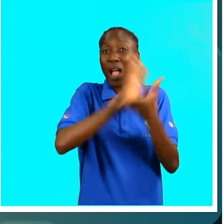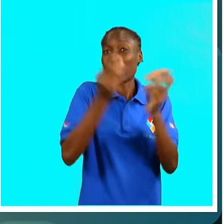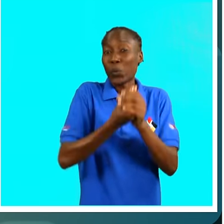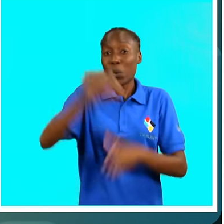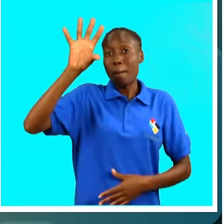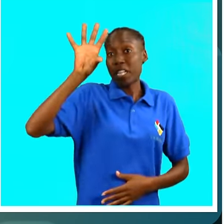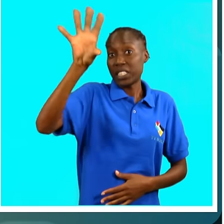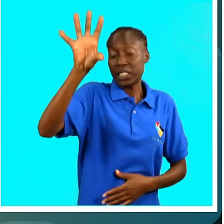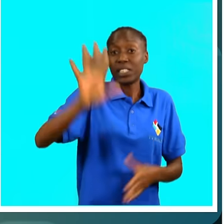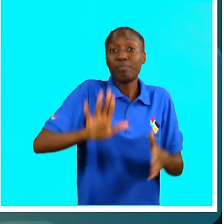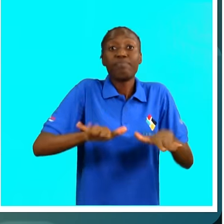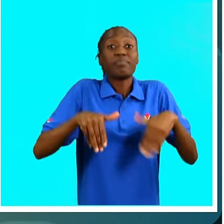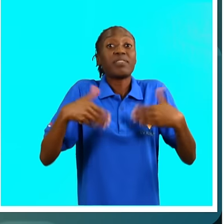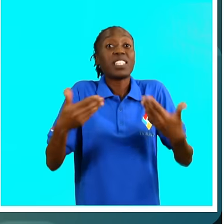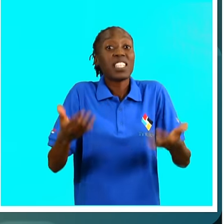país.